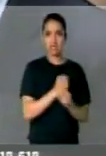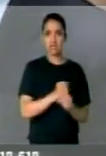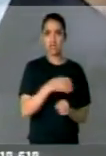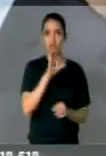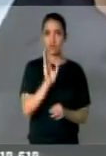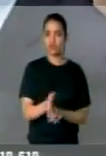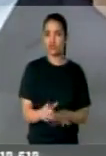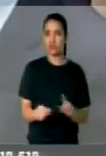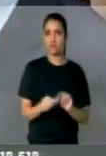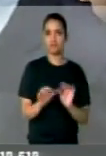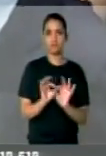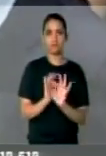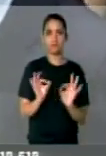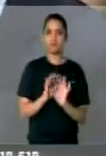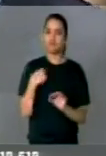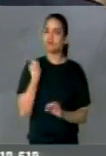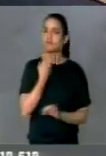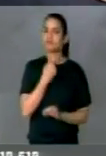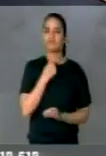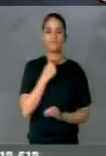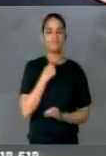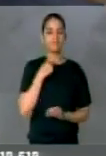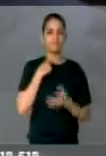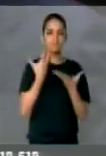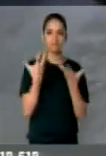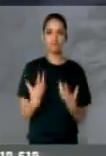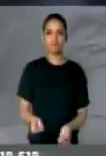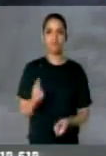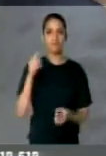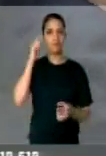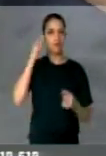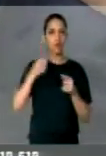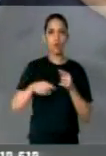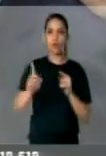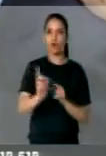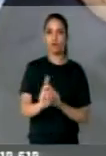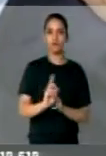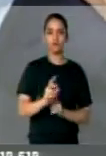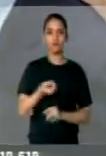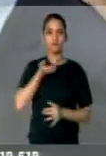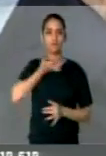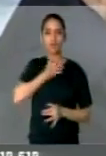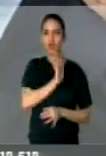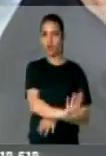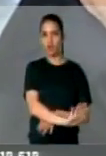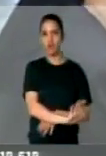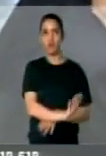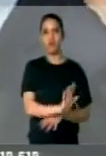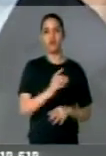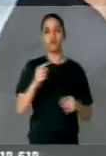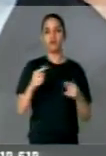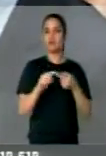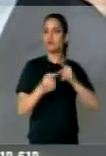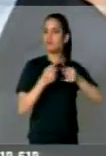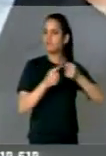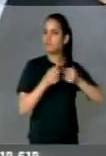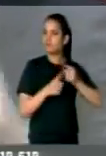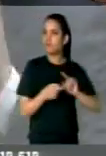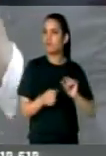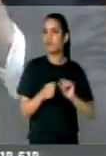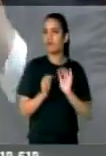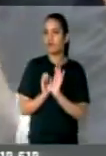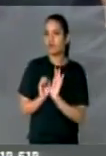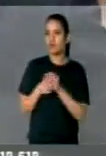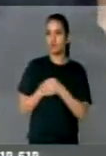isso, nós não concordamos com esse tipo de atitude e repudiamos esses acordos que são feitos nos bastidores,